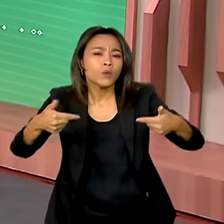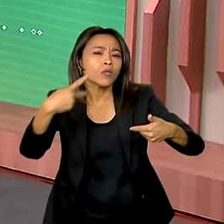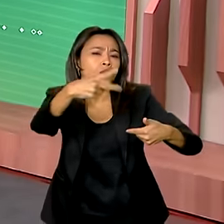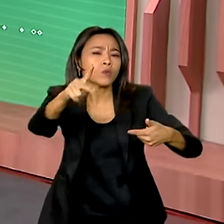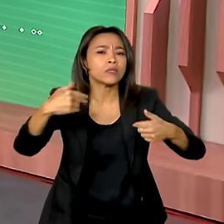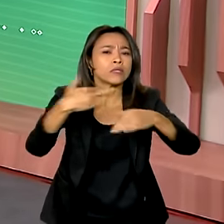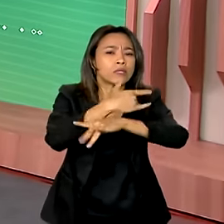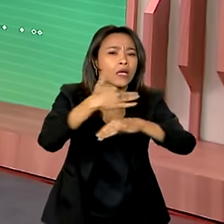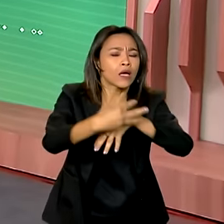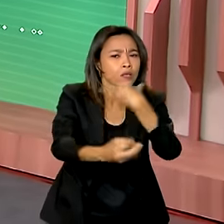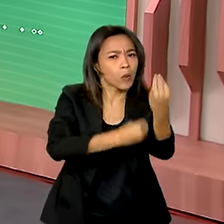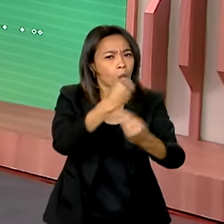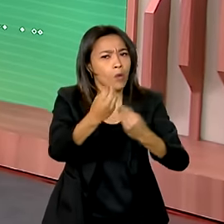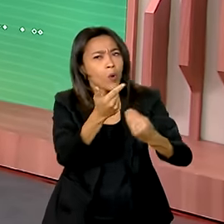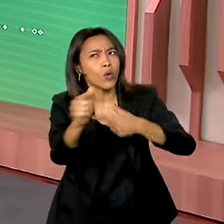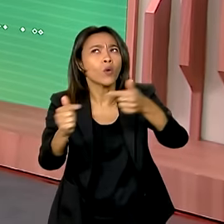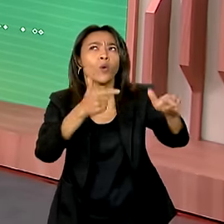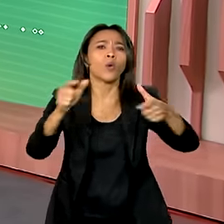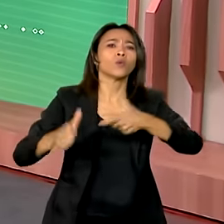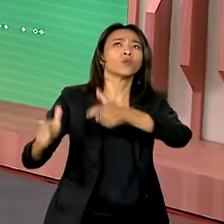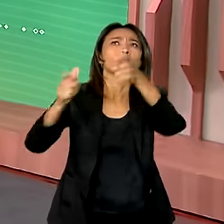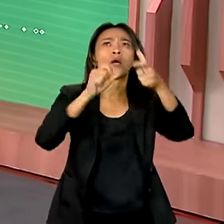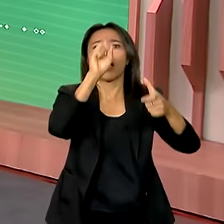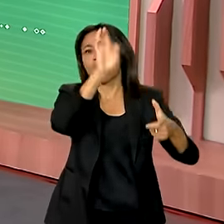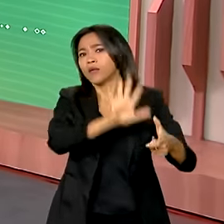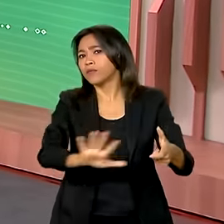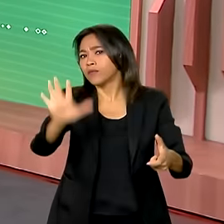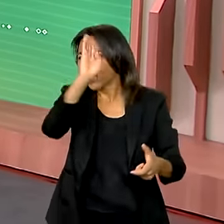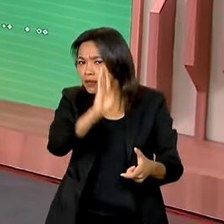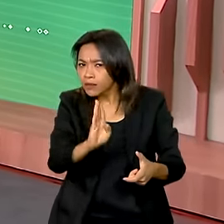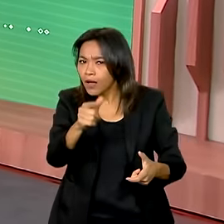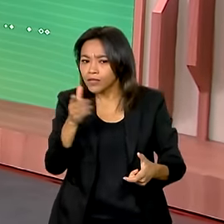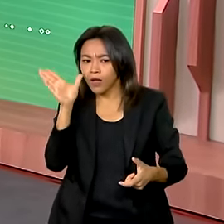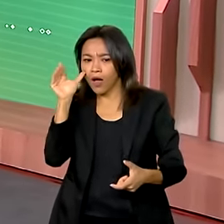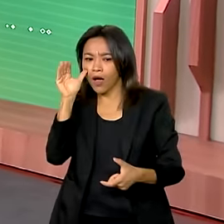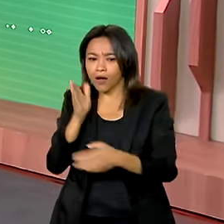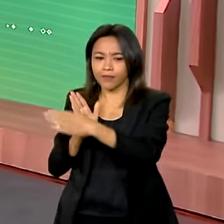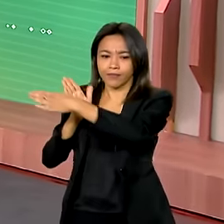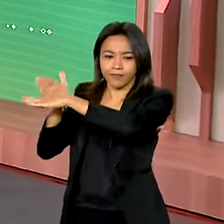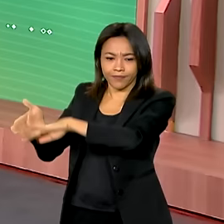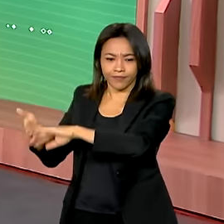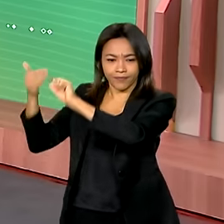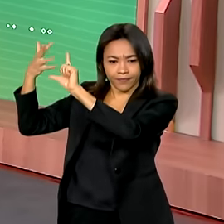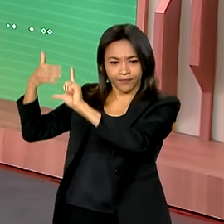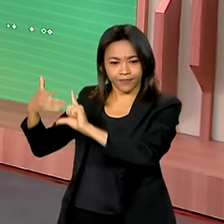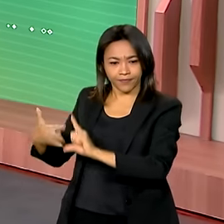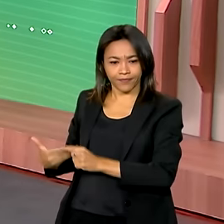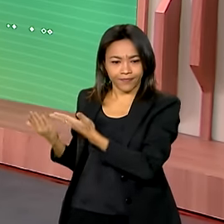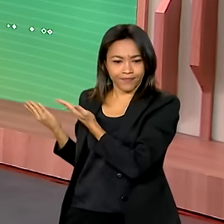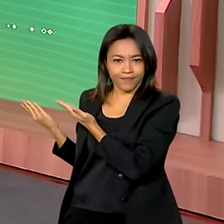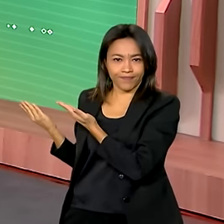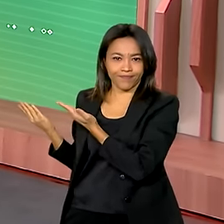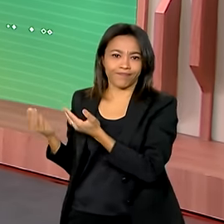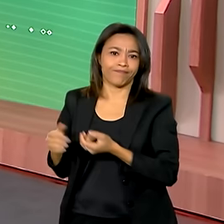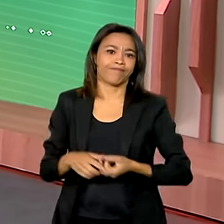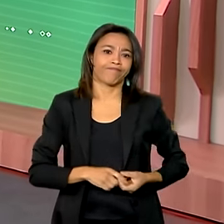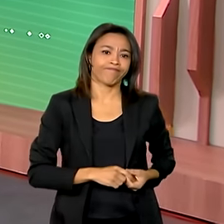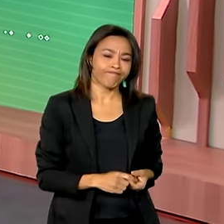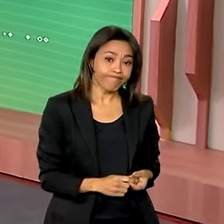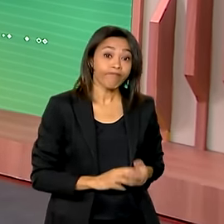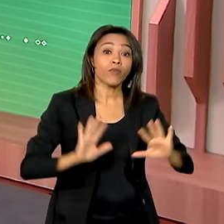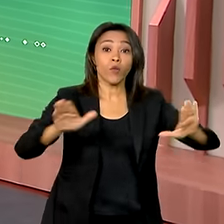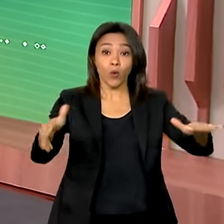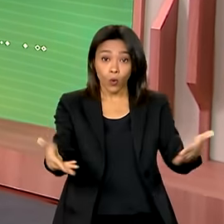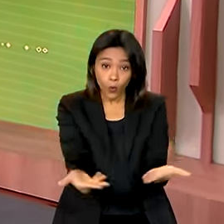cidade ou em outra localidade do país, basta acessar gov.br barra comunica.br. E